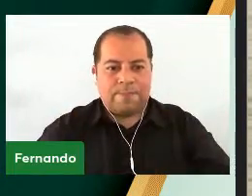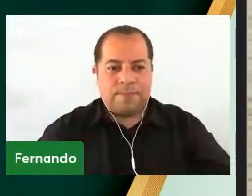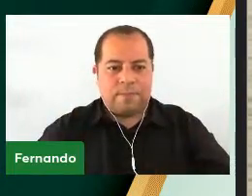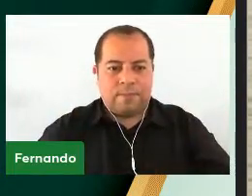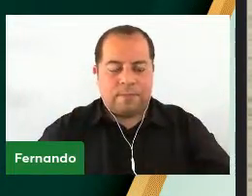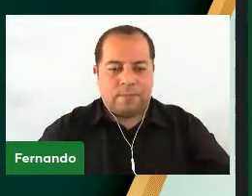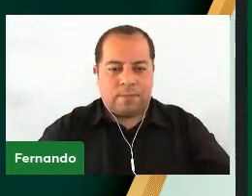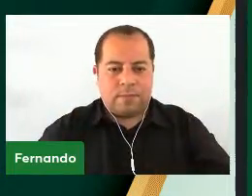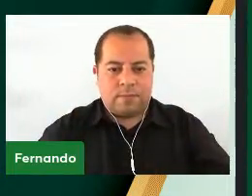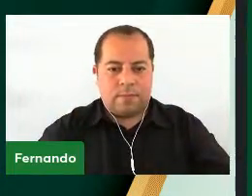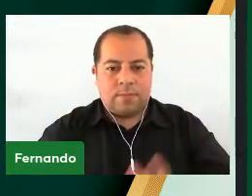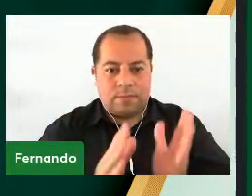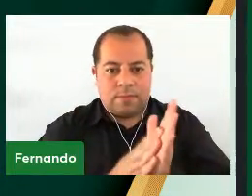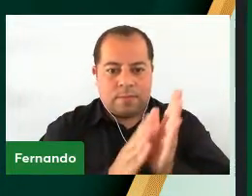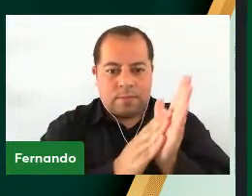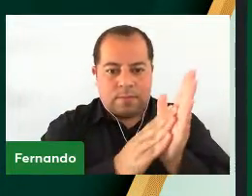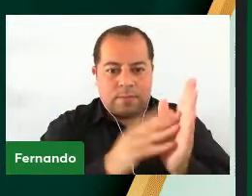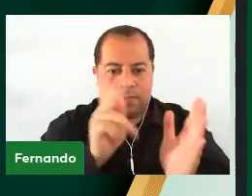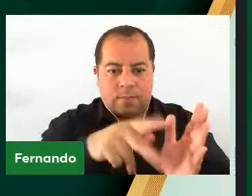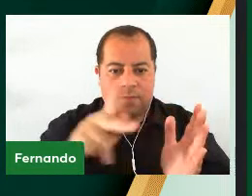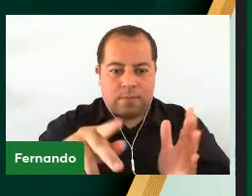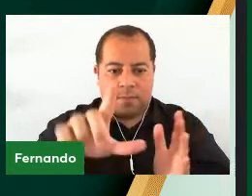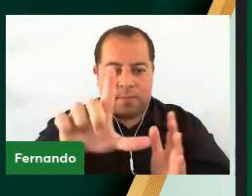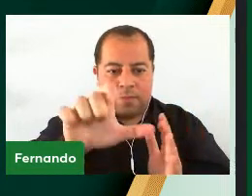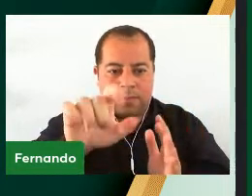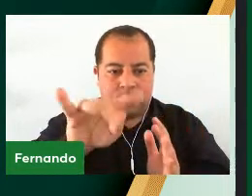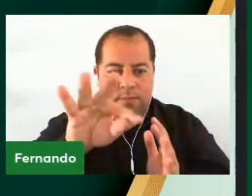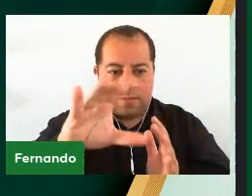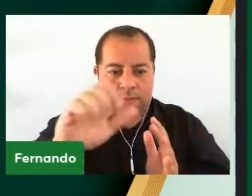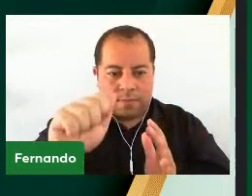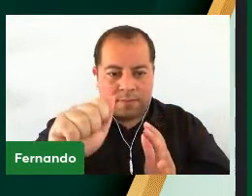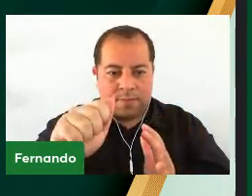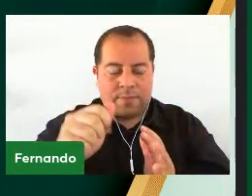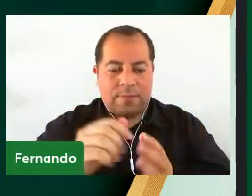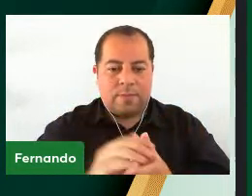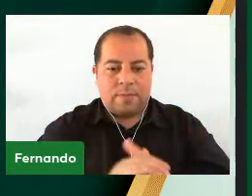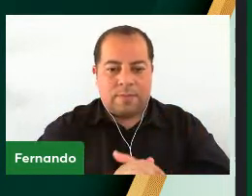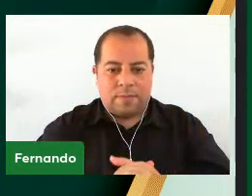Docente homenageada, professora Letícia Marques Colomé.